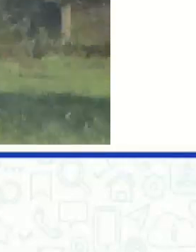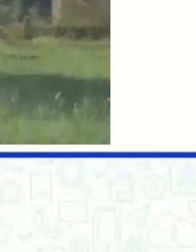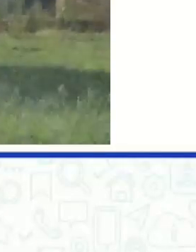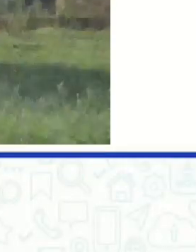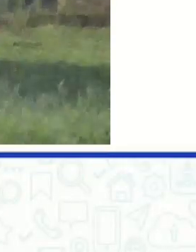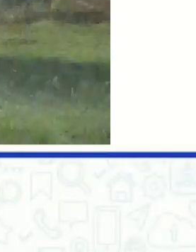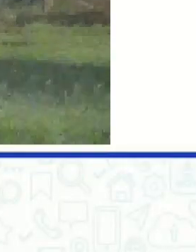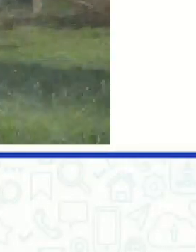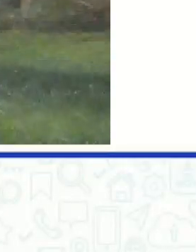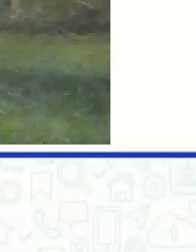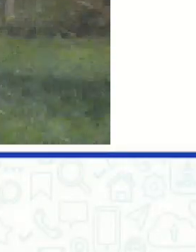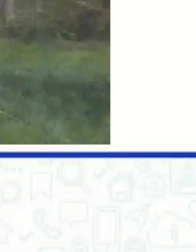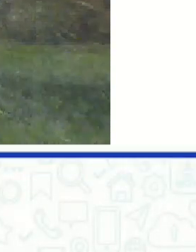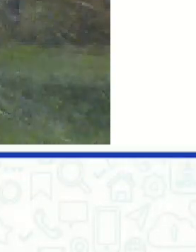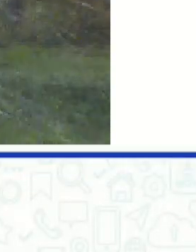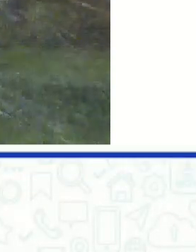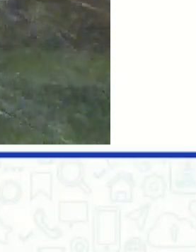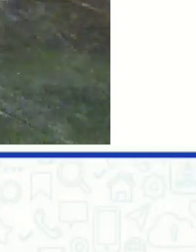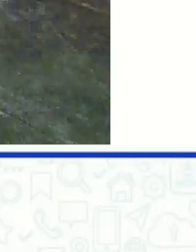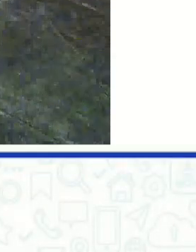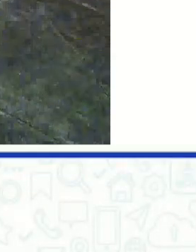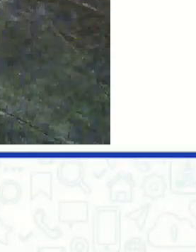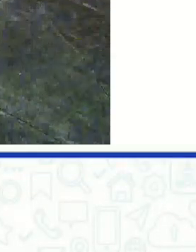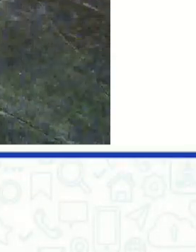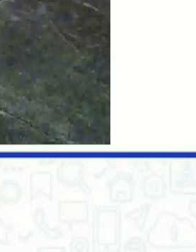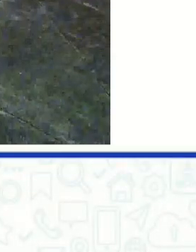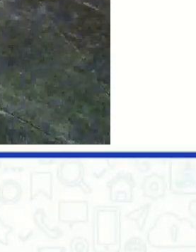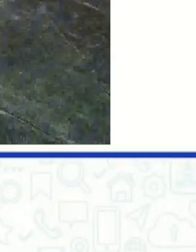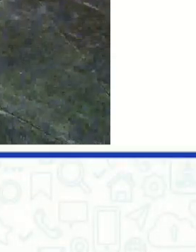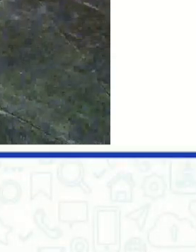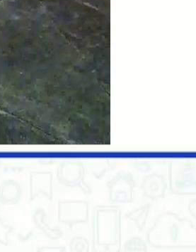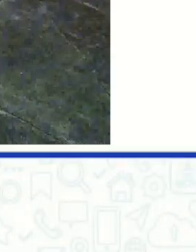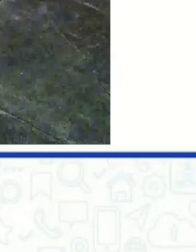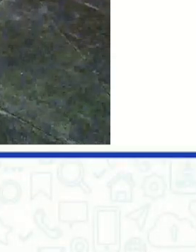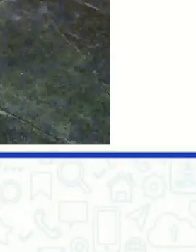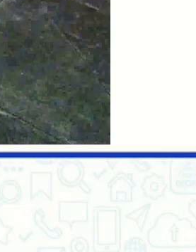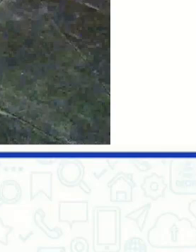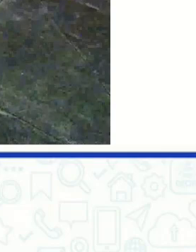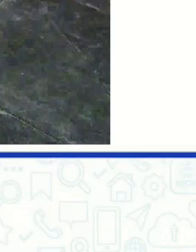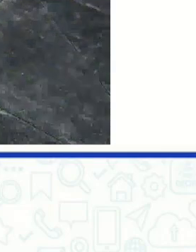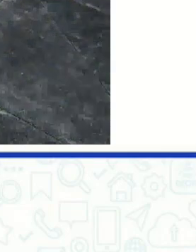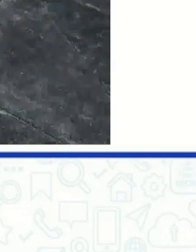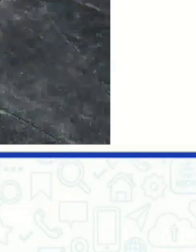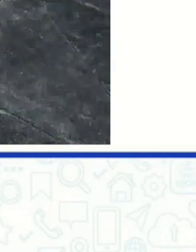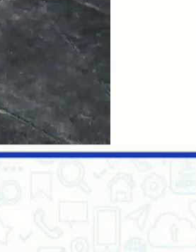Vem a ver com essa alegria, hoje é noite de Natal.